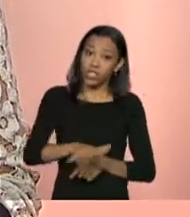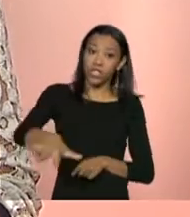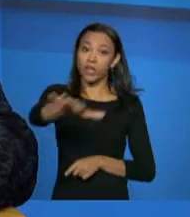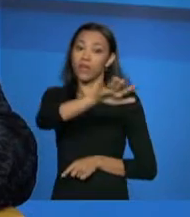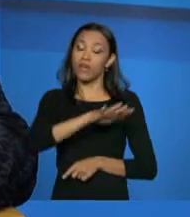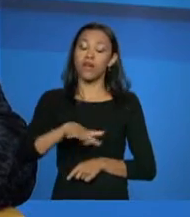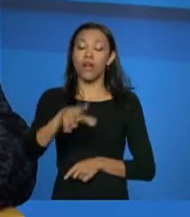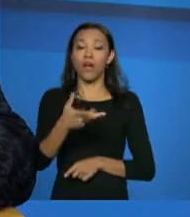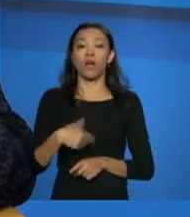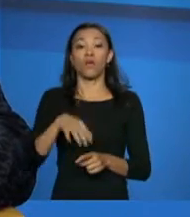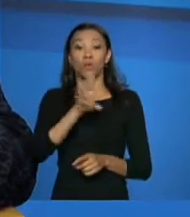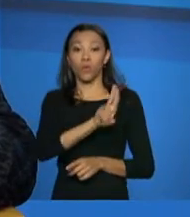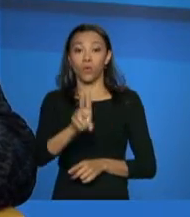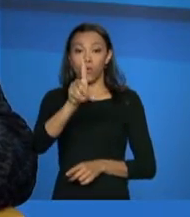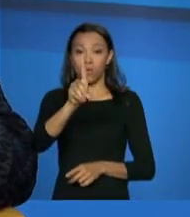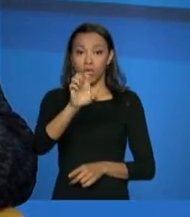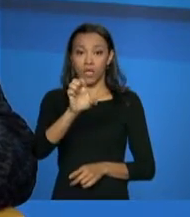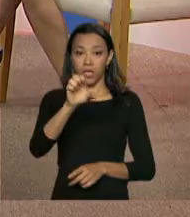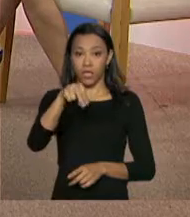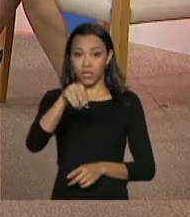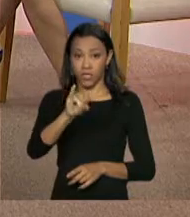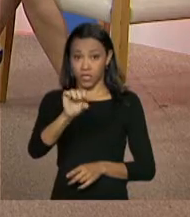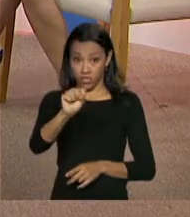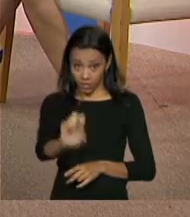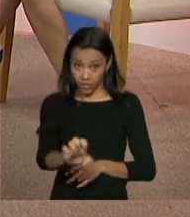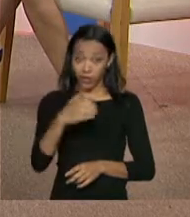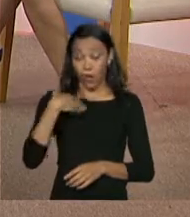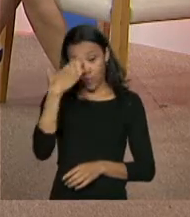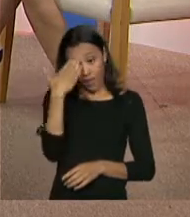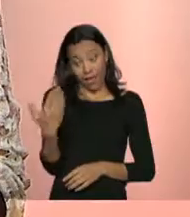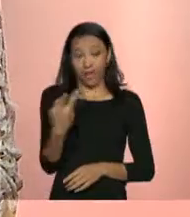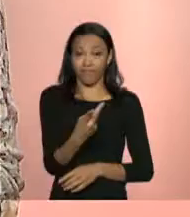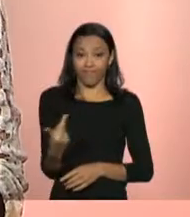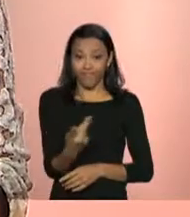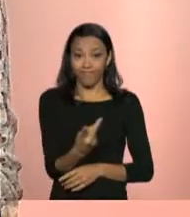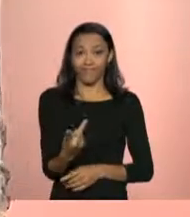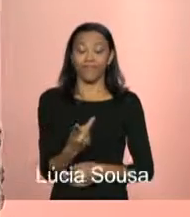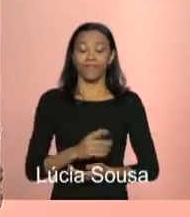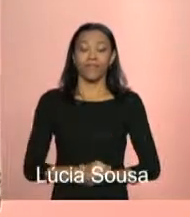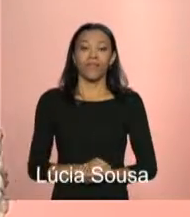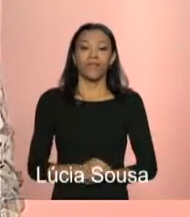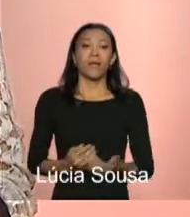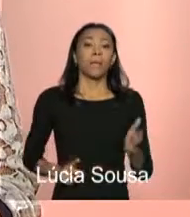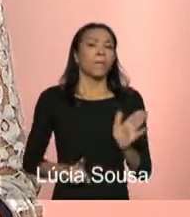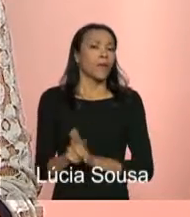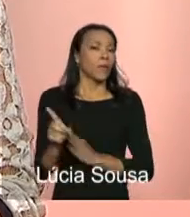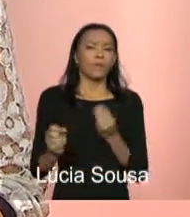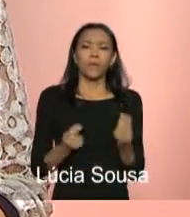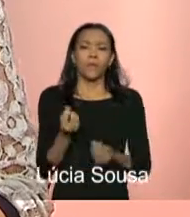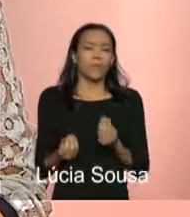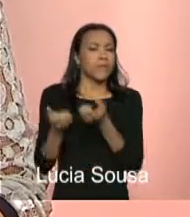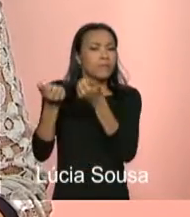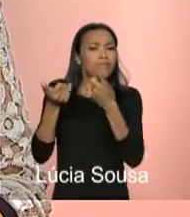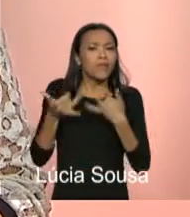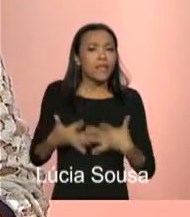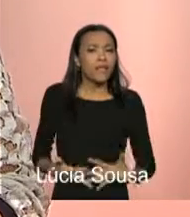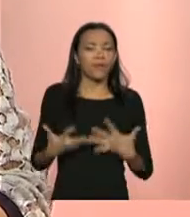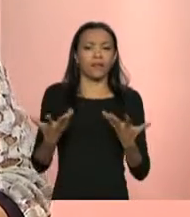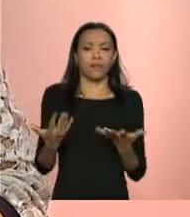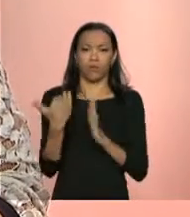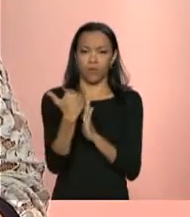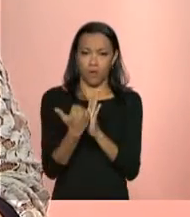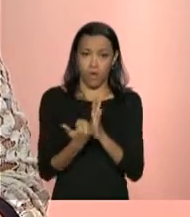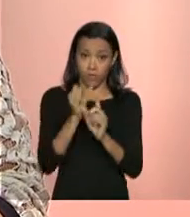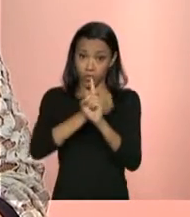ações, Denise Direito. Obrigada pela presença de vocês. Bom, Denise, explica para a gente. Os programas sociais, eles usam